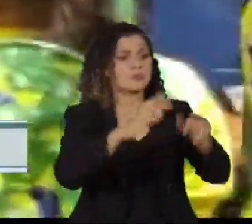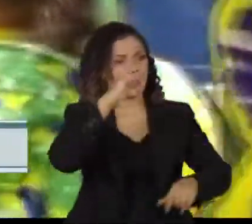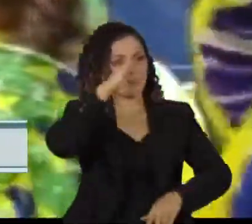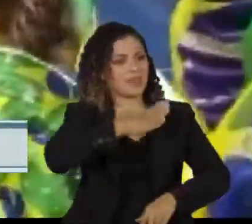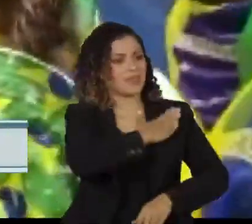militares.